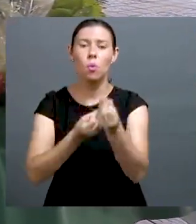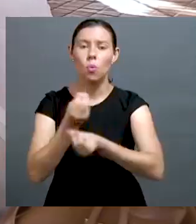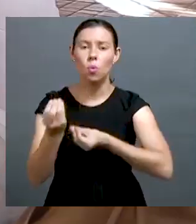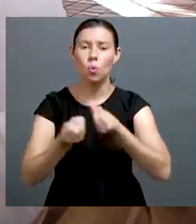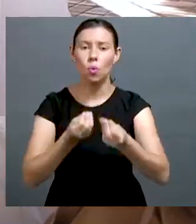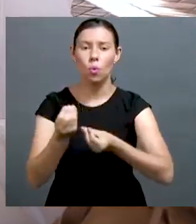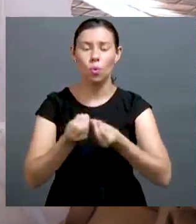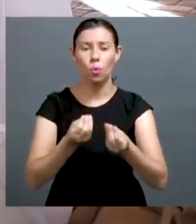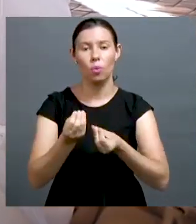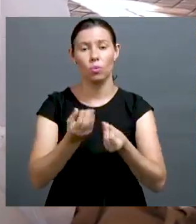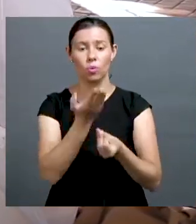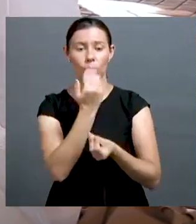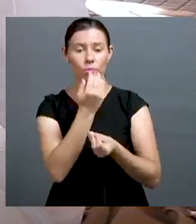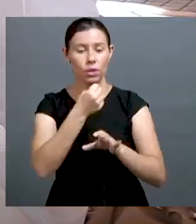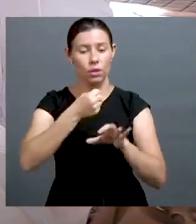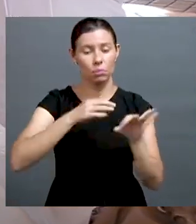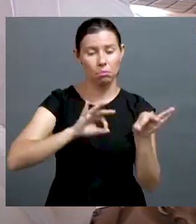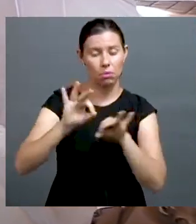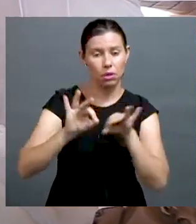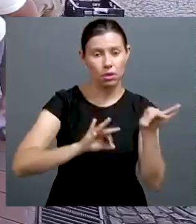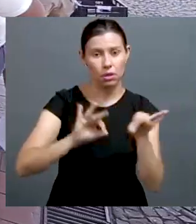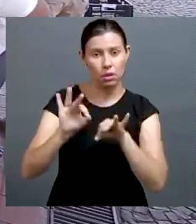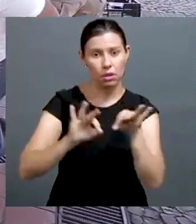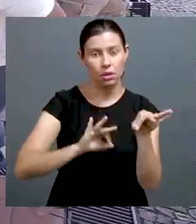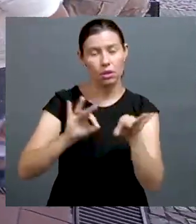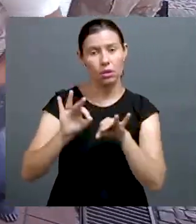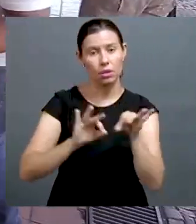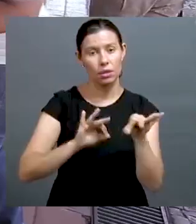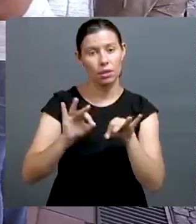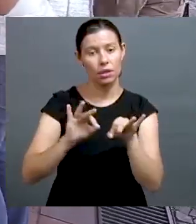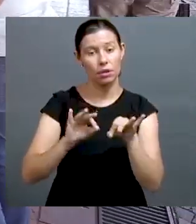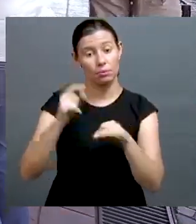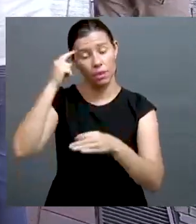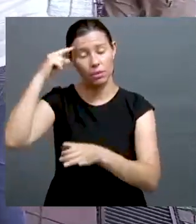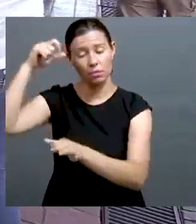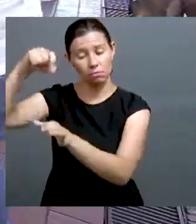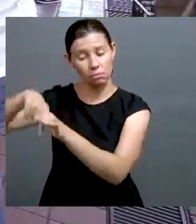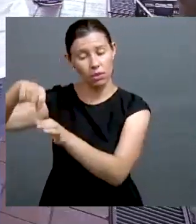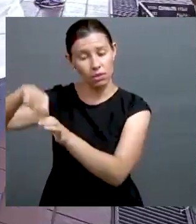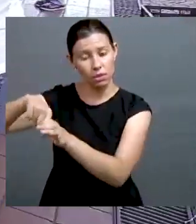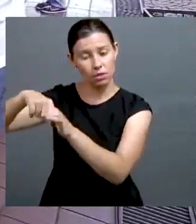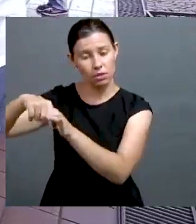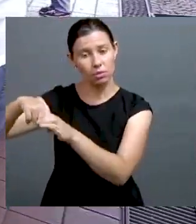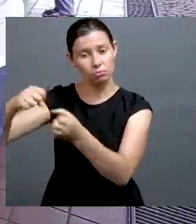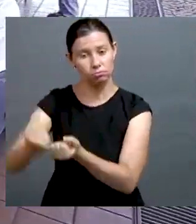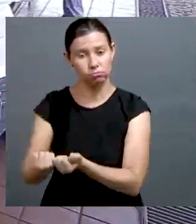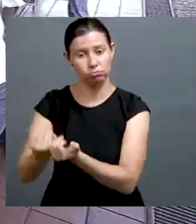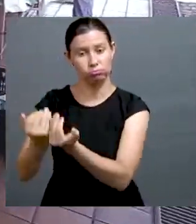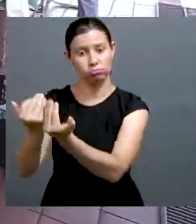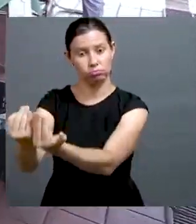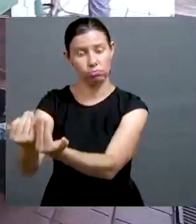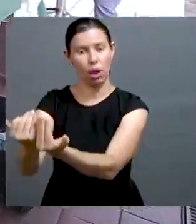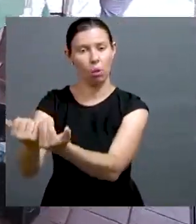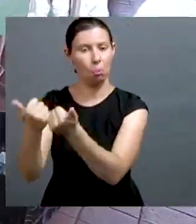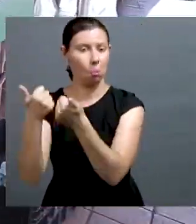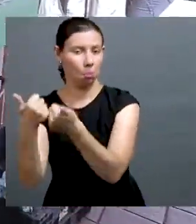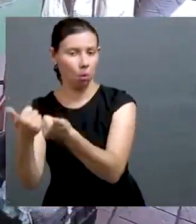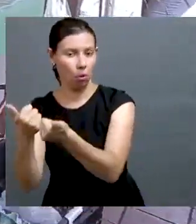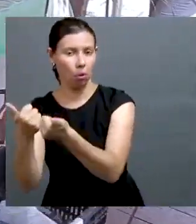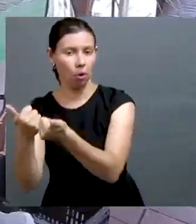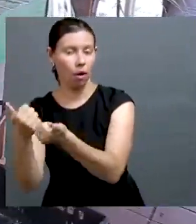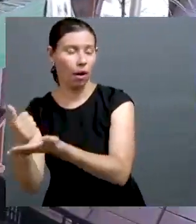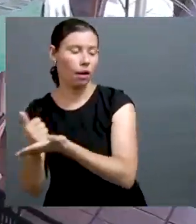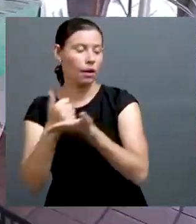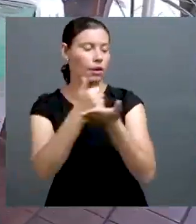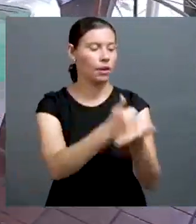Por exemplo, como comercializar, como manipular esse alimento para que ele saia saudável do campo, chegue a